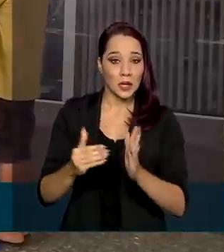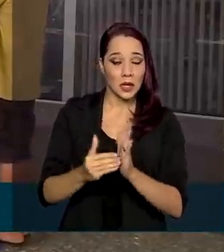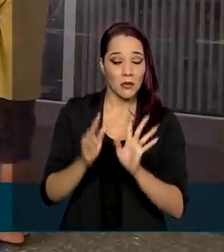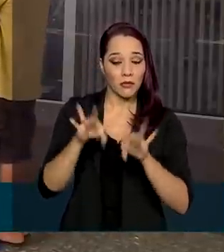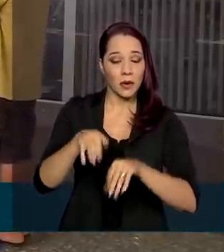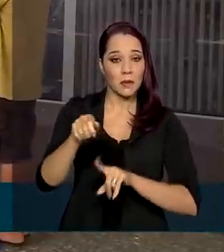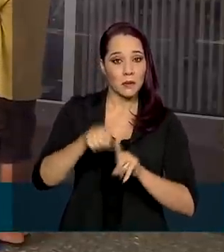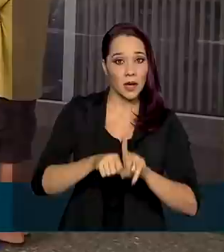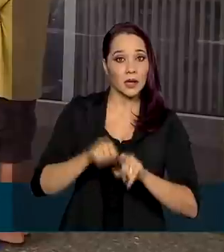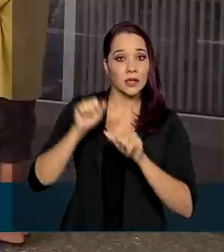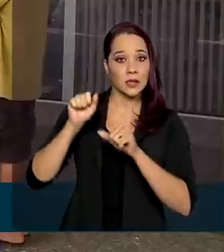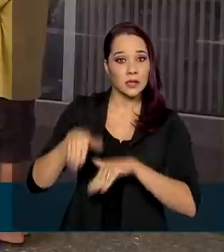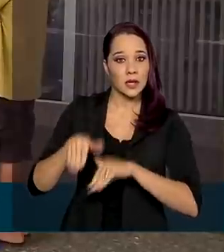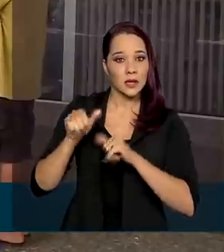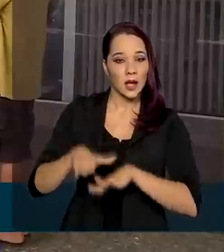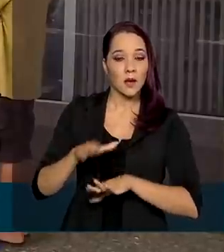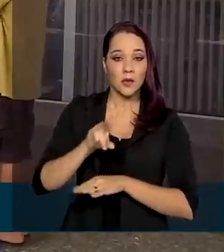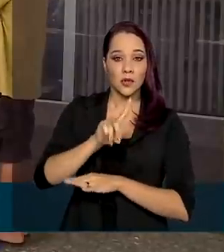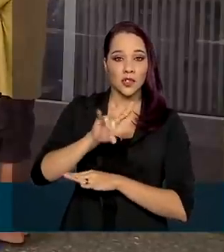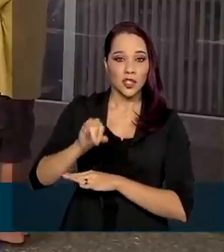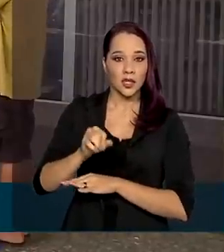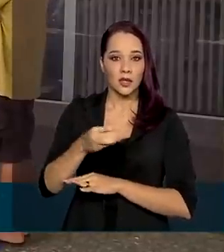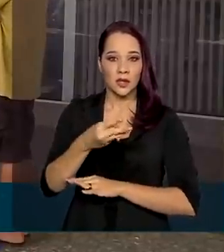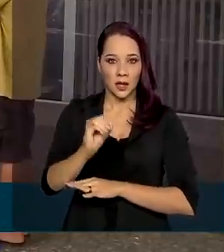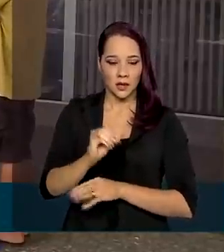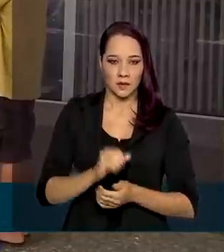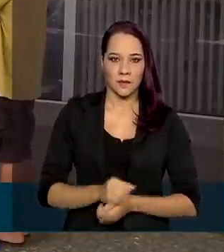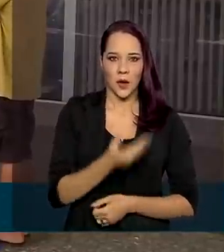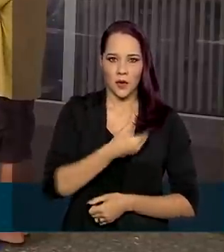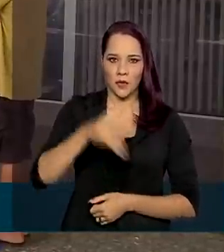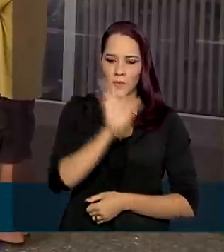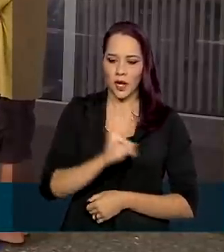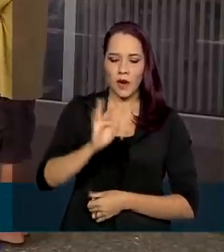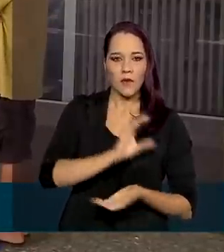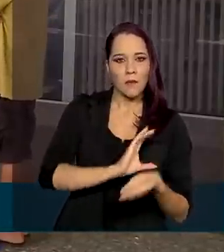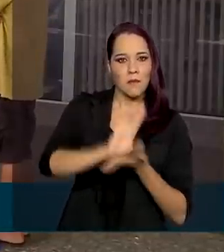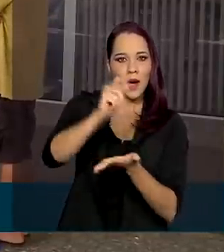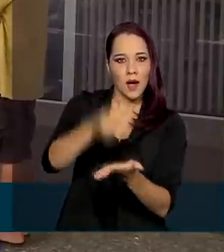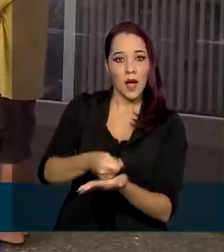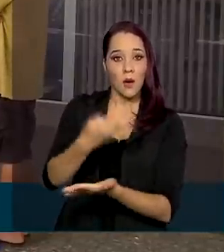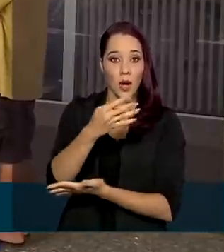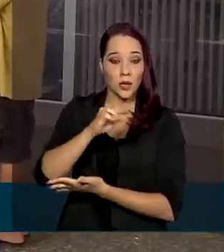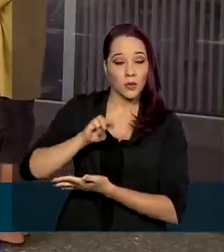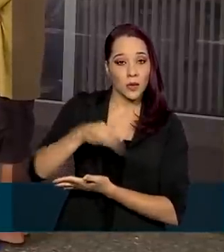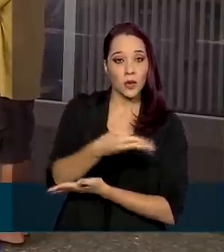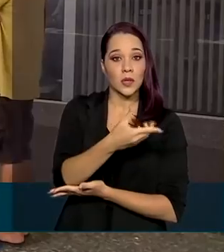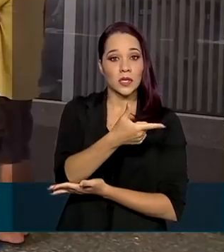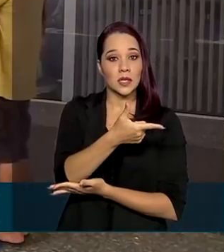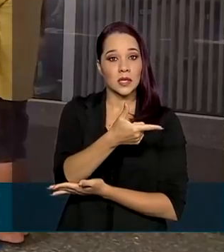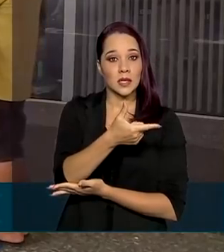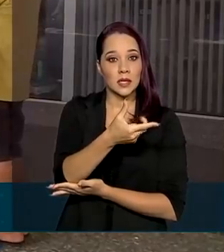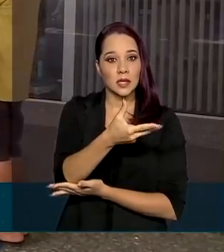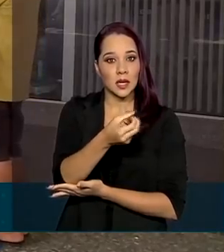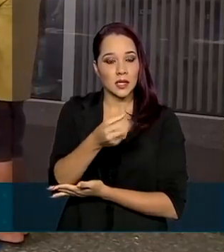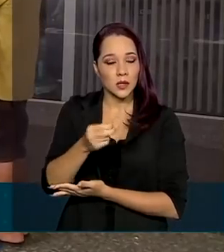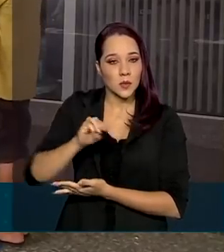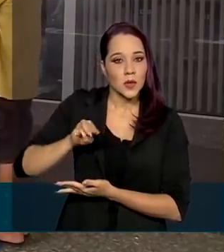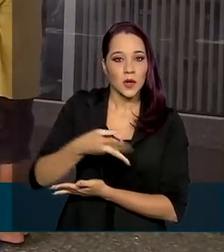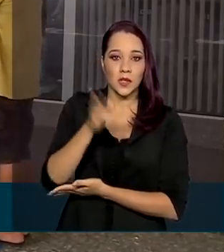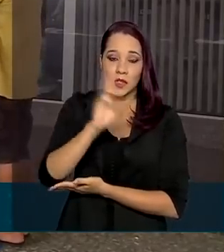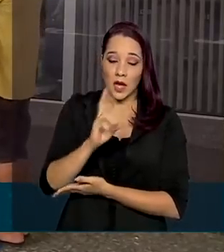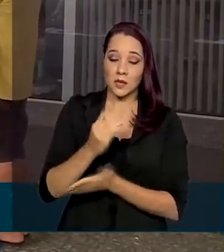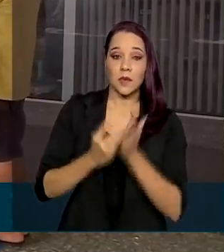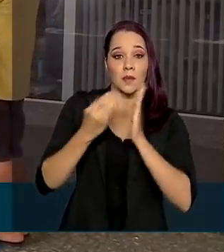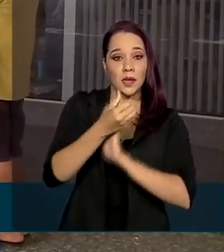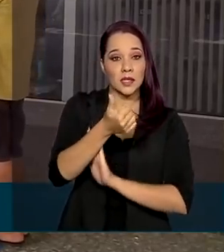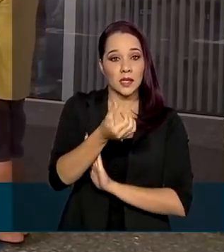setembro, até o dia 30. E, ao todo, o governo federal vai pagar mais de 4 bilhões e 300 milhões de reais para mais de